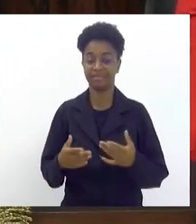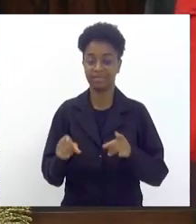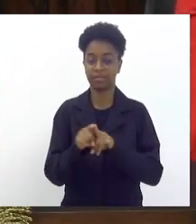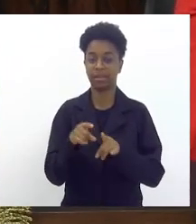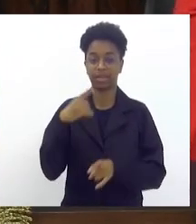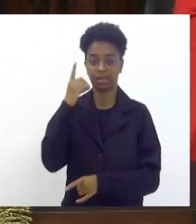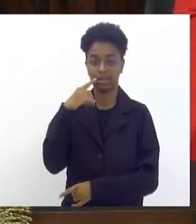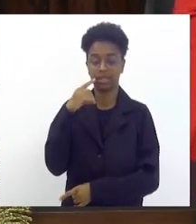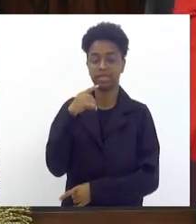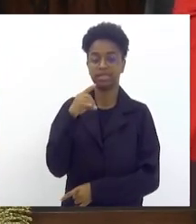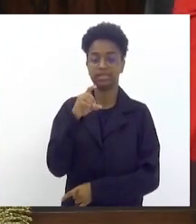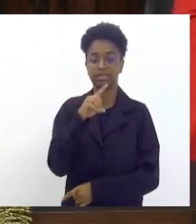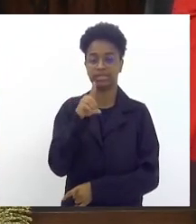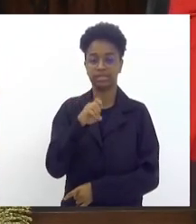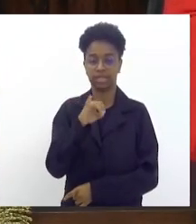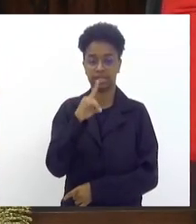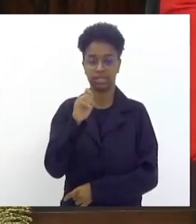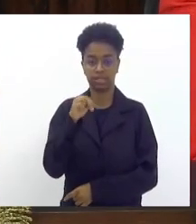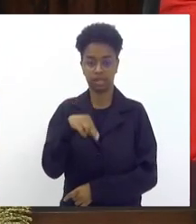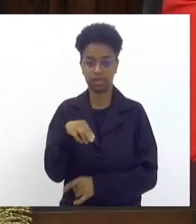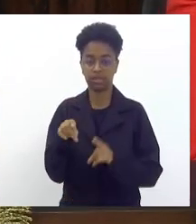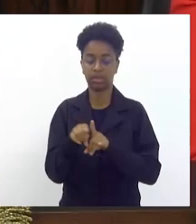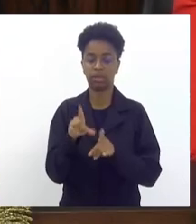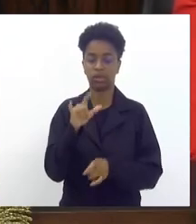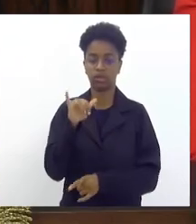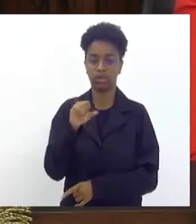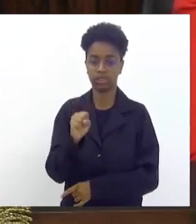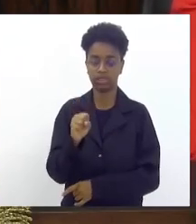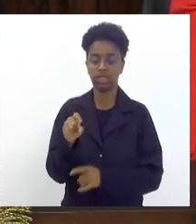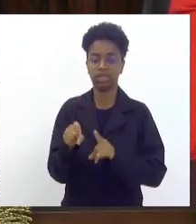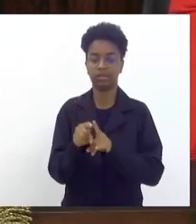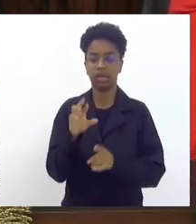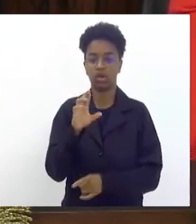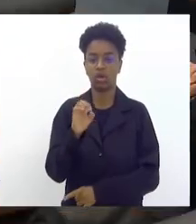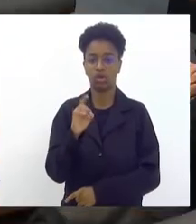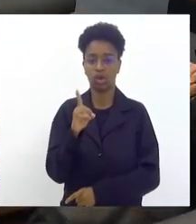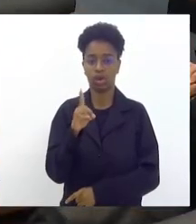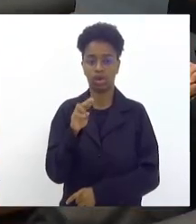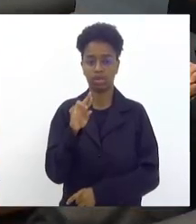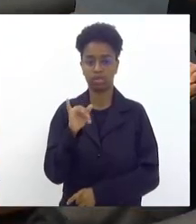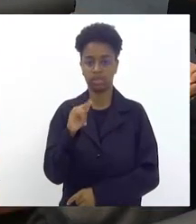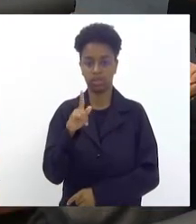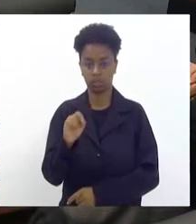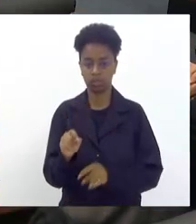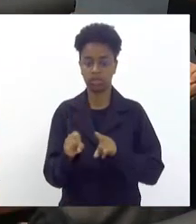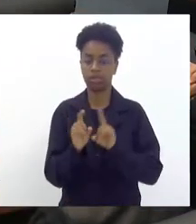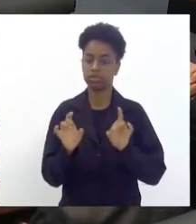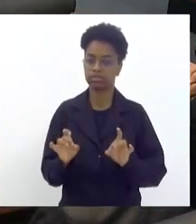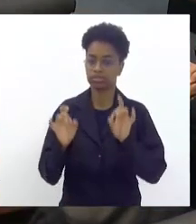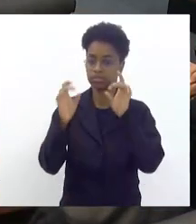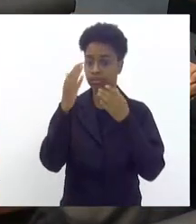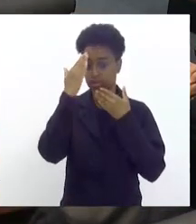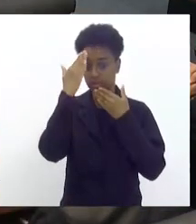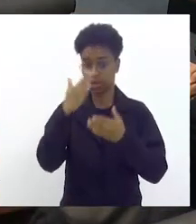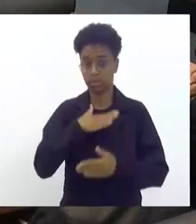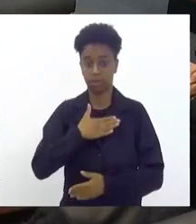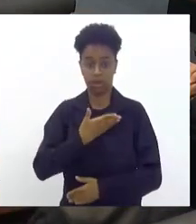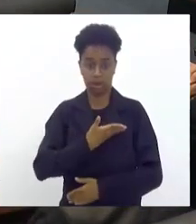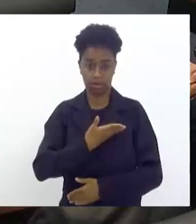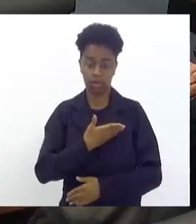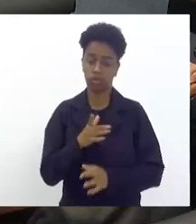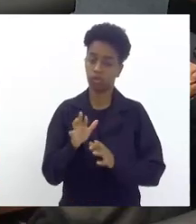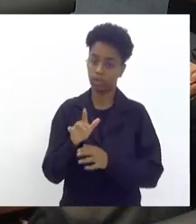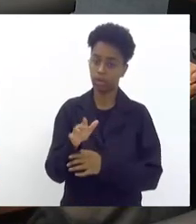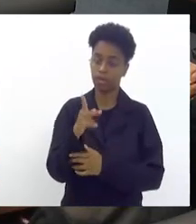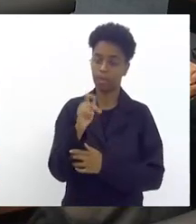Zeidã deputado Luiz Cláudio ao deputado Rodrigo Amorim e de maneira muito especial ao meu amigo e irmão Paulo Bagueira que